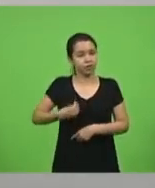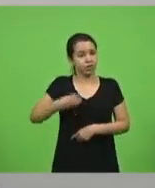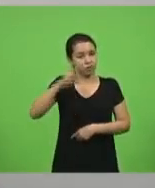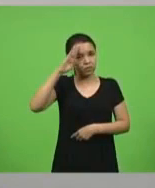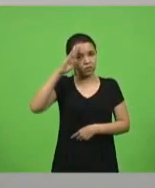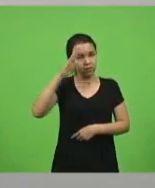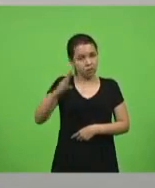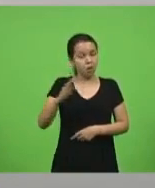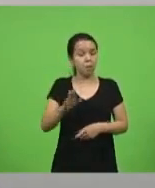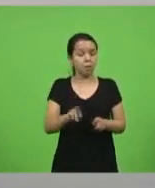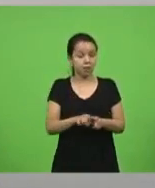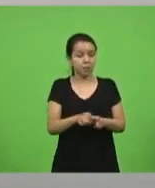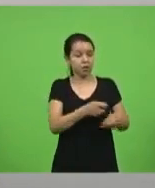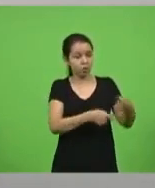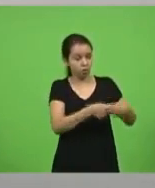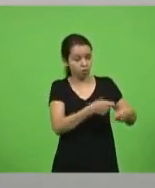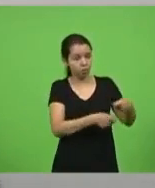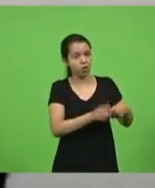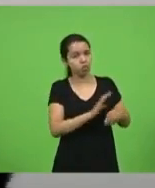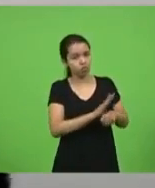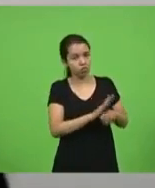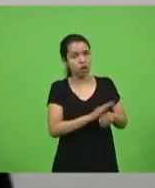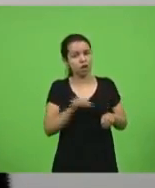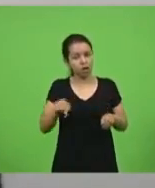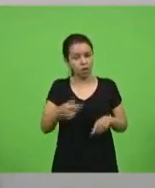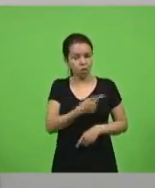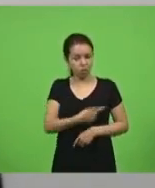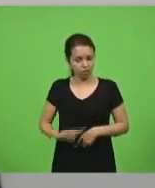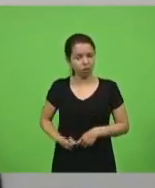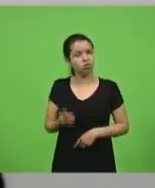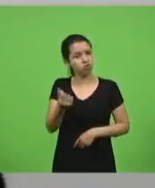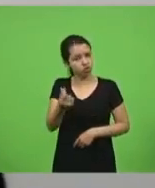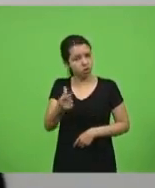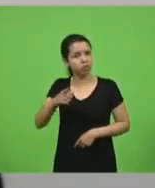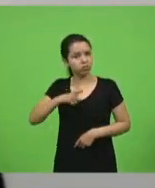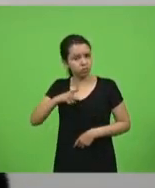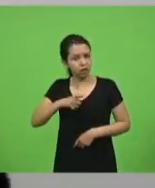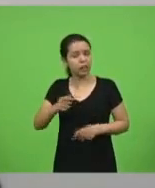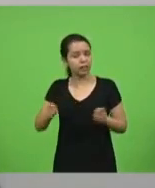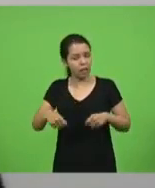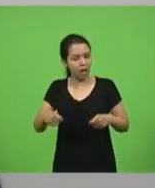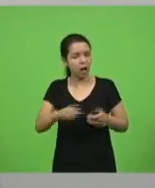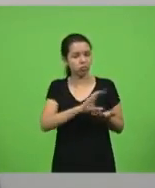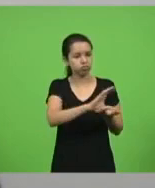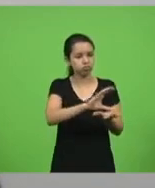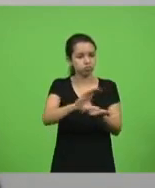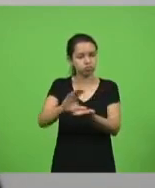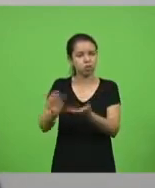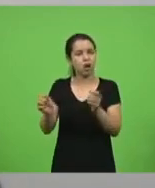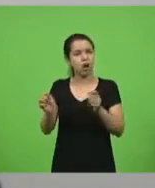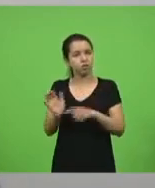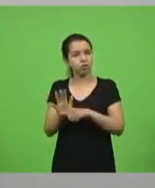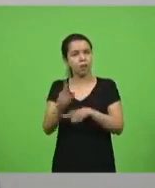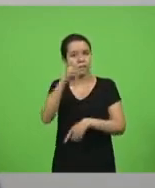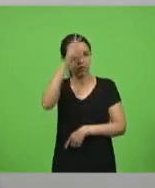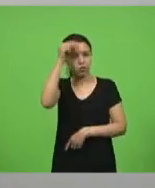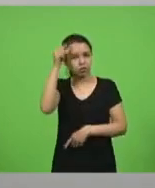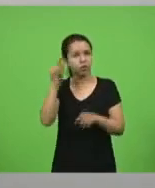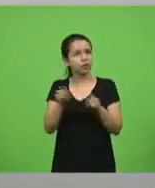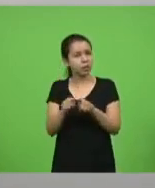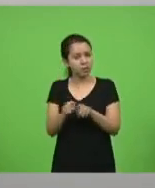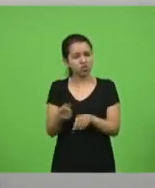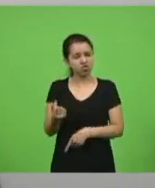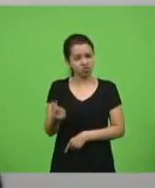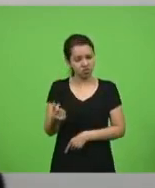Santa Catarina tem Caixa, tem recursos, vamos ajudar nesse sentido e amenizar e as prefeituras também, estão com seus caixas,